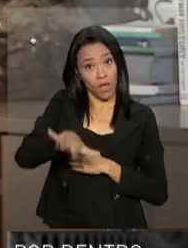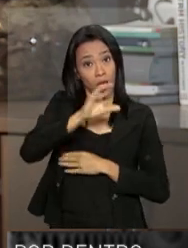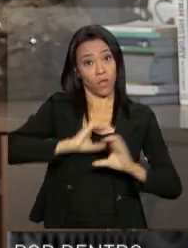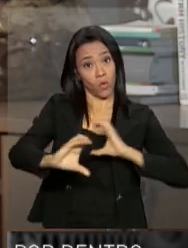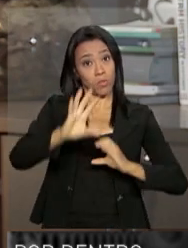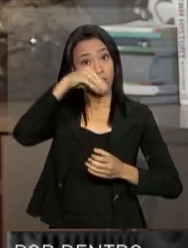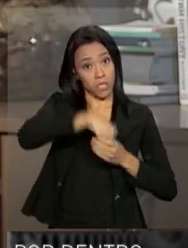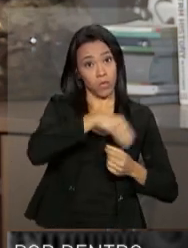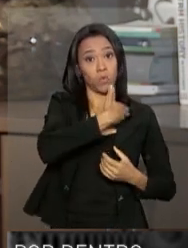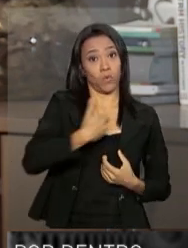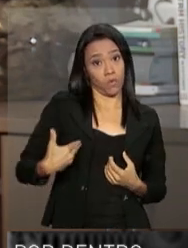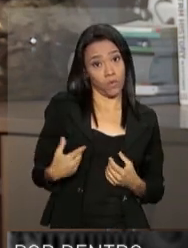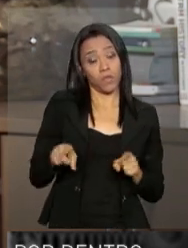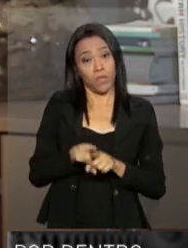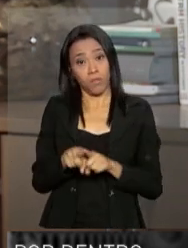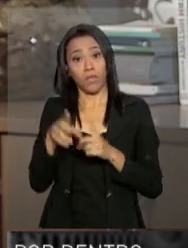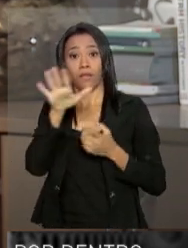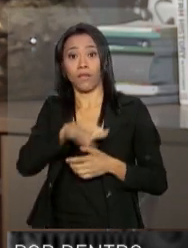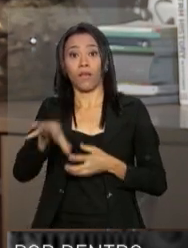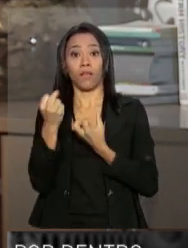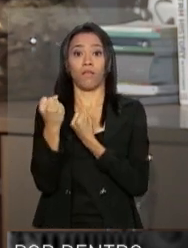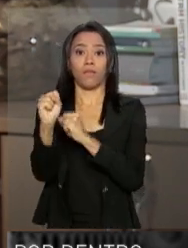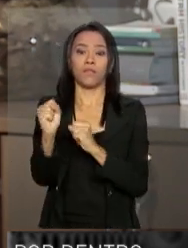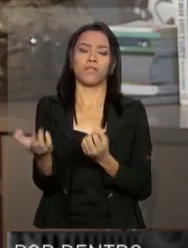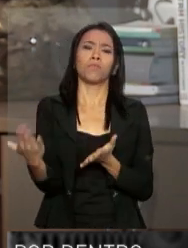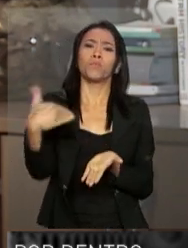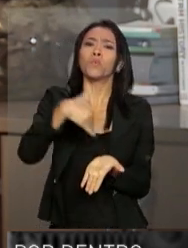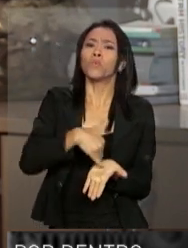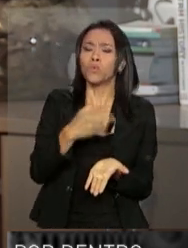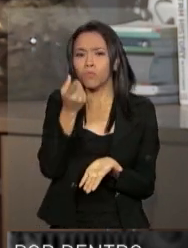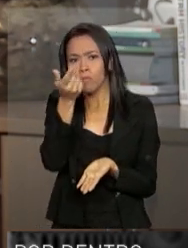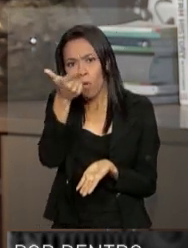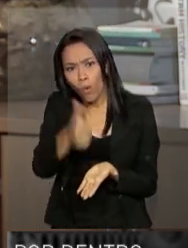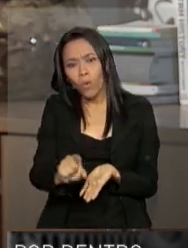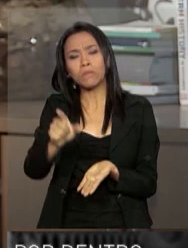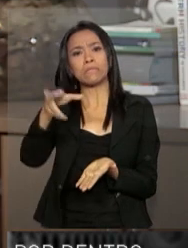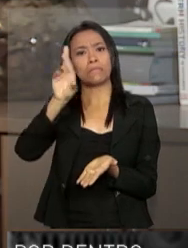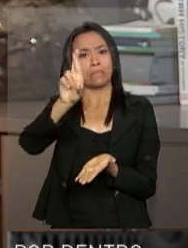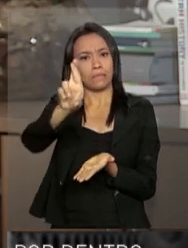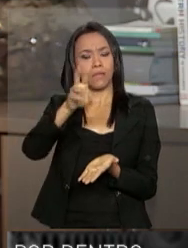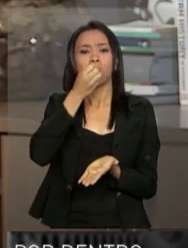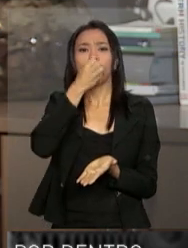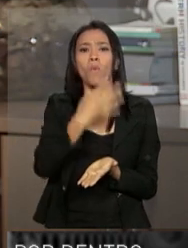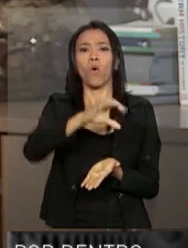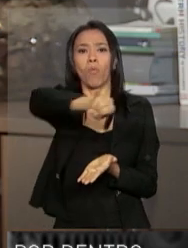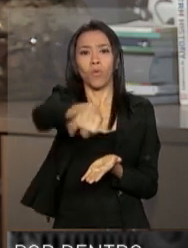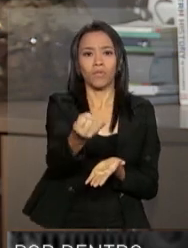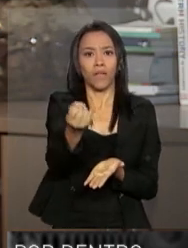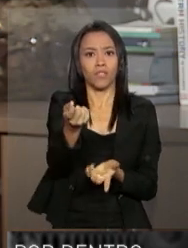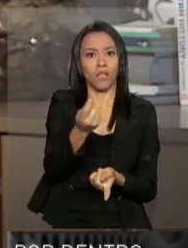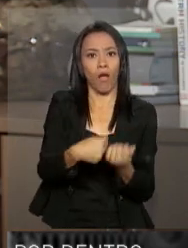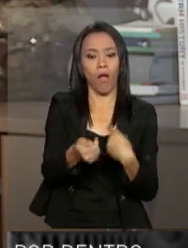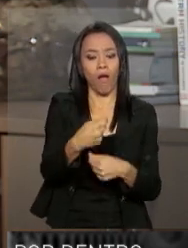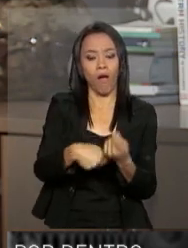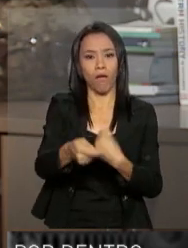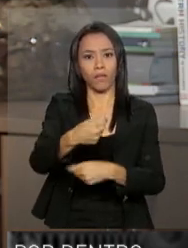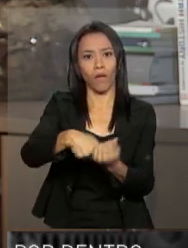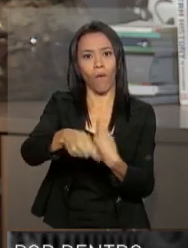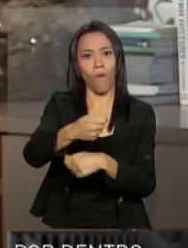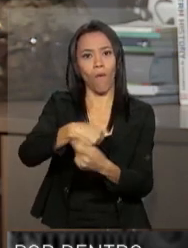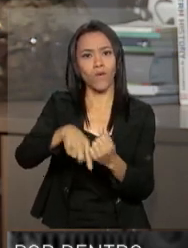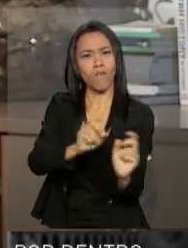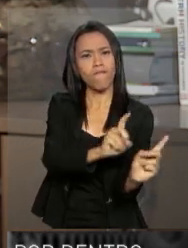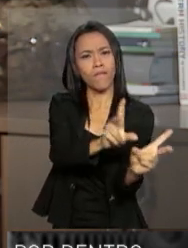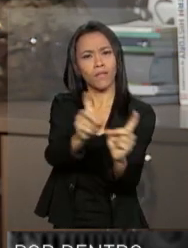governamentais como defesa. E, por último, representa também uma boa oportunidade de negócios, porque nós podemos vender,